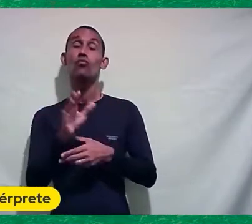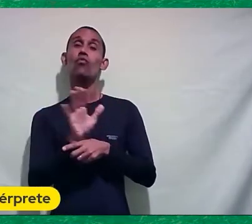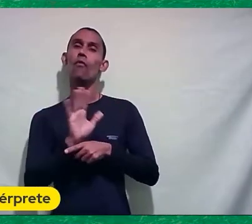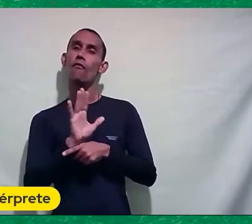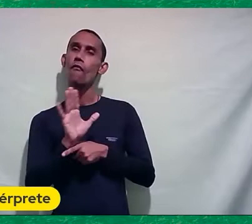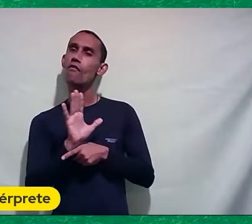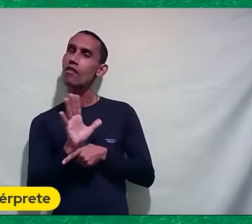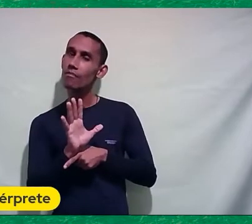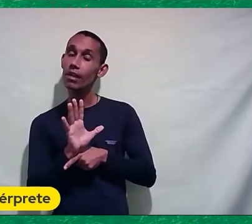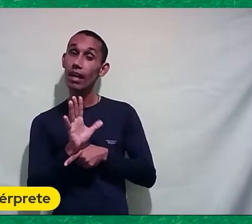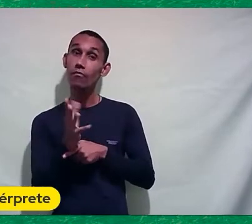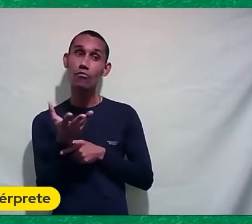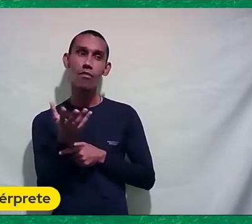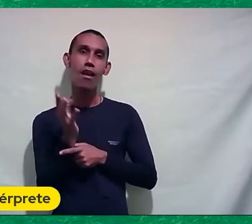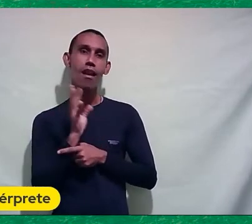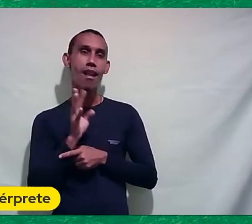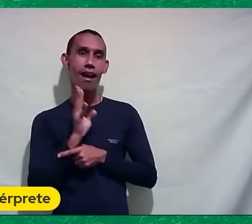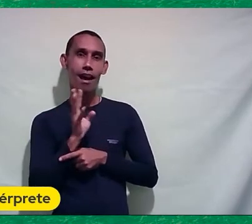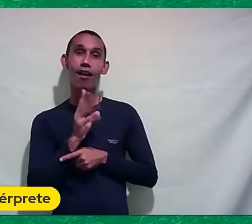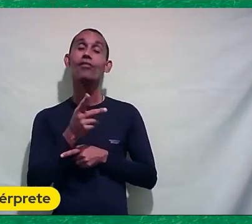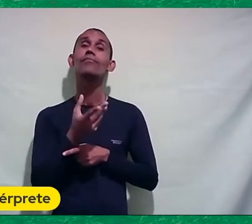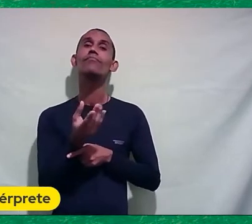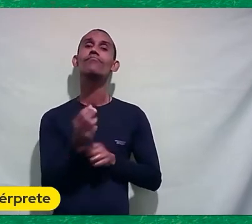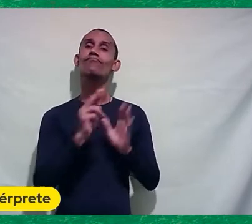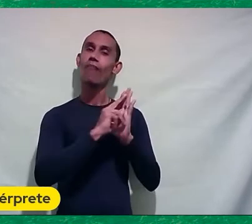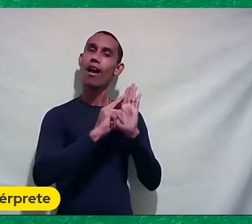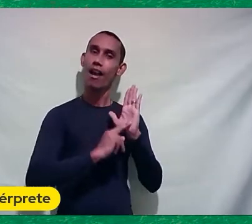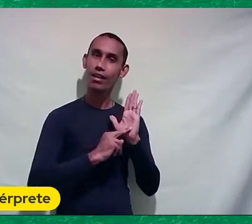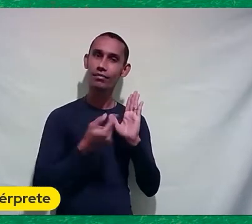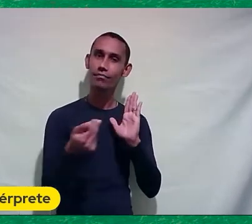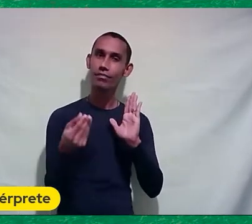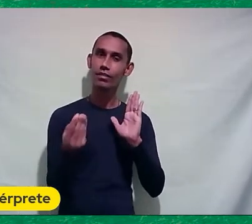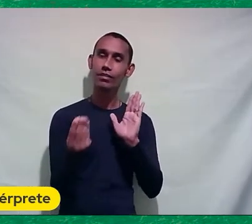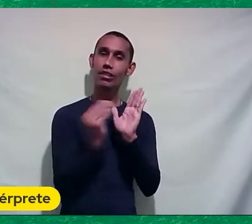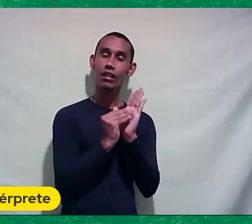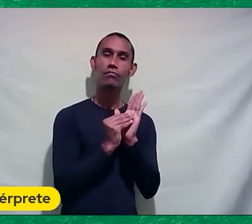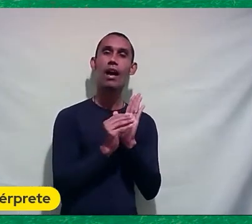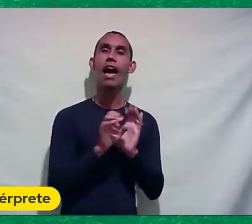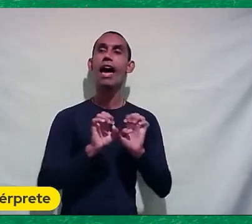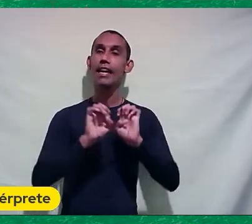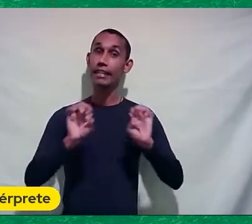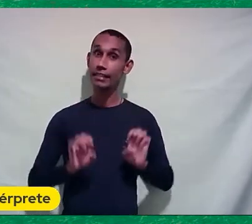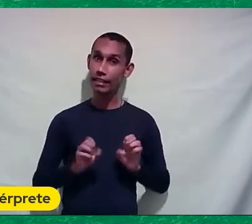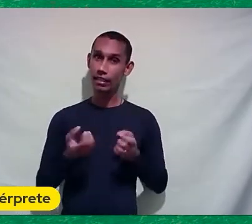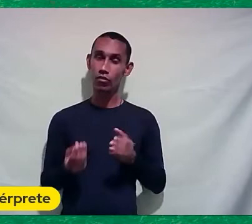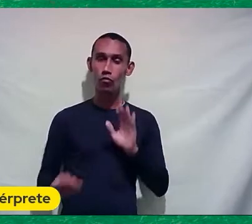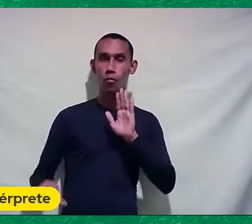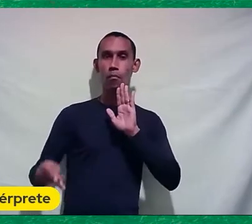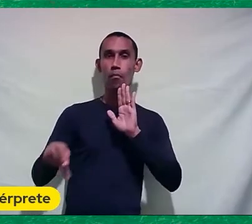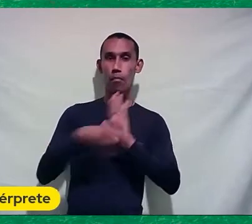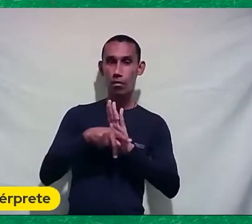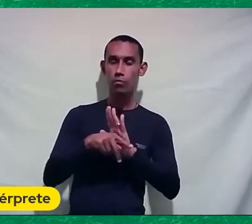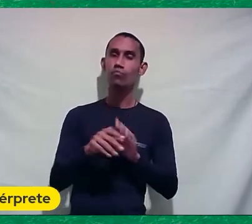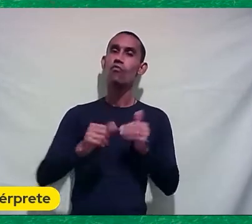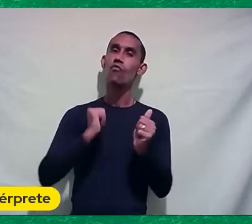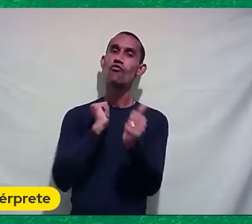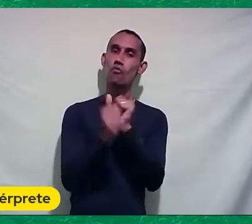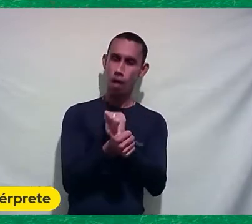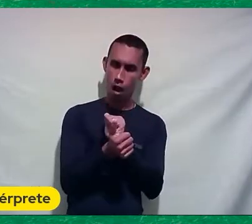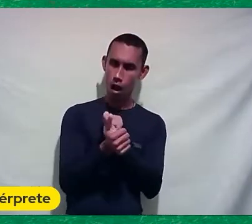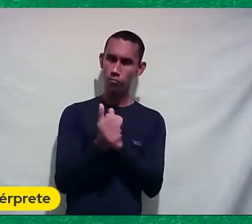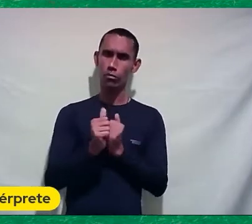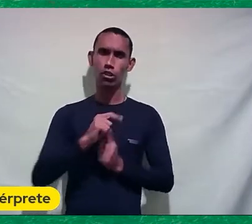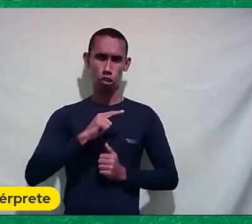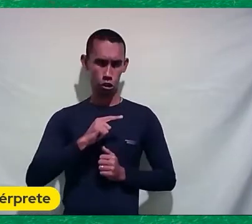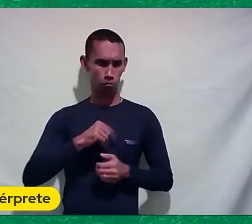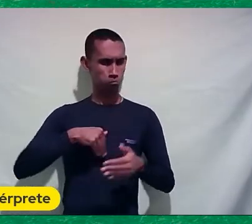Muito colocado Sobre as regras Éticas Do futebol Digamos assim E tinha jogo